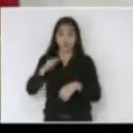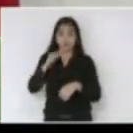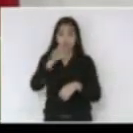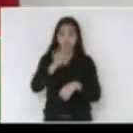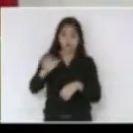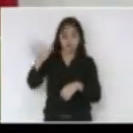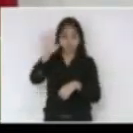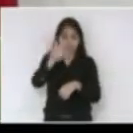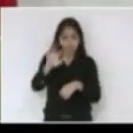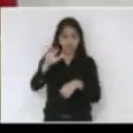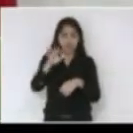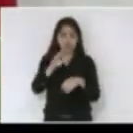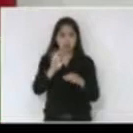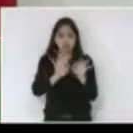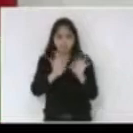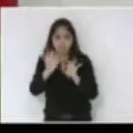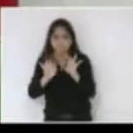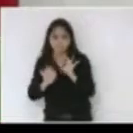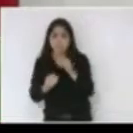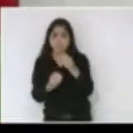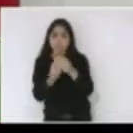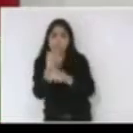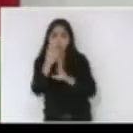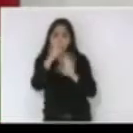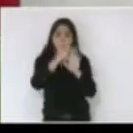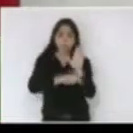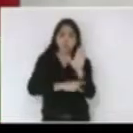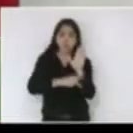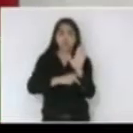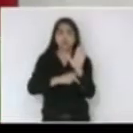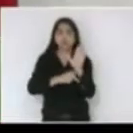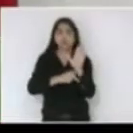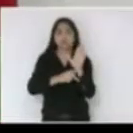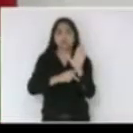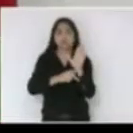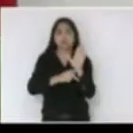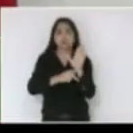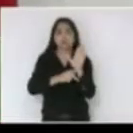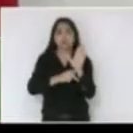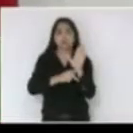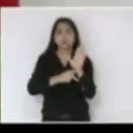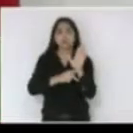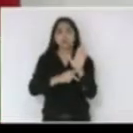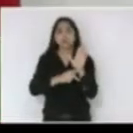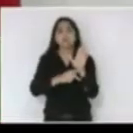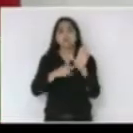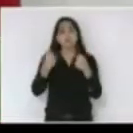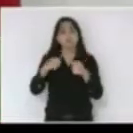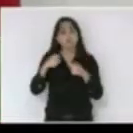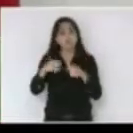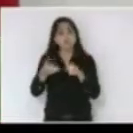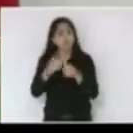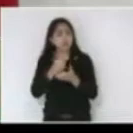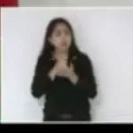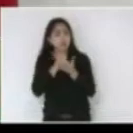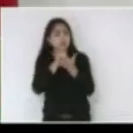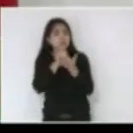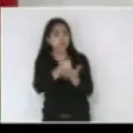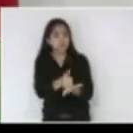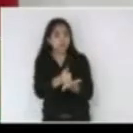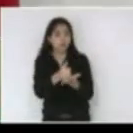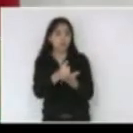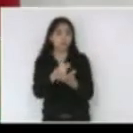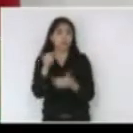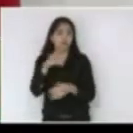um programa e esse programa tem que ter no mínimo uma tripartite tem que ter o apoio deputado Darcy do